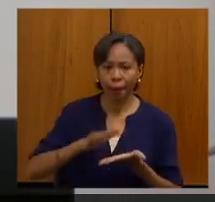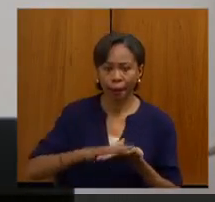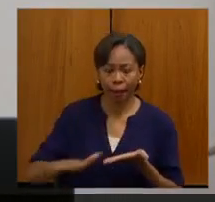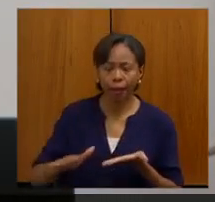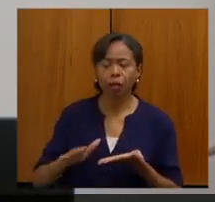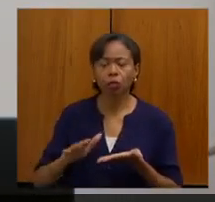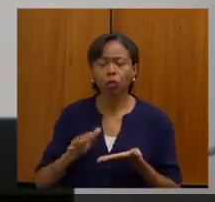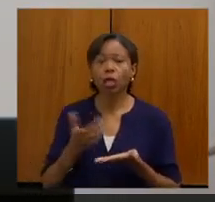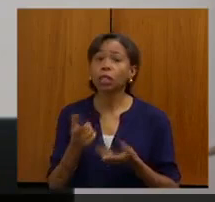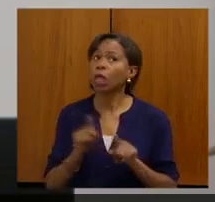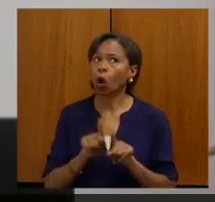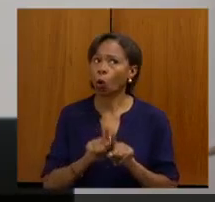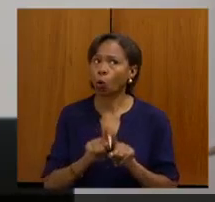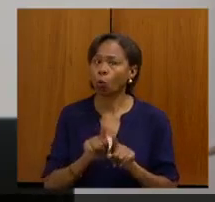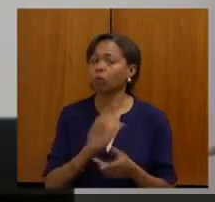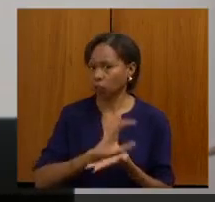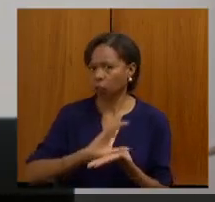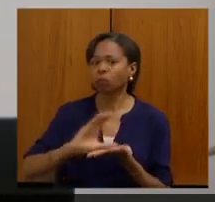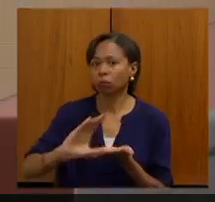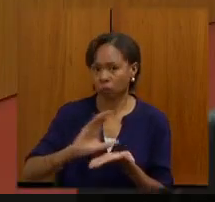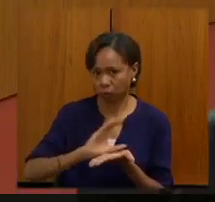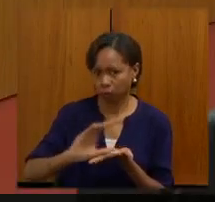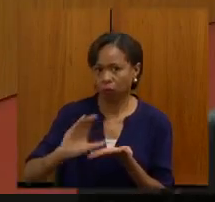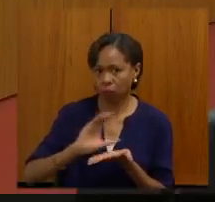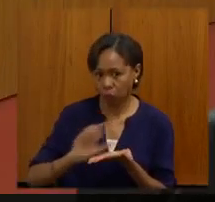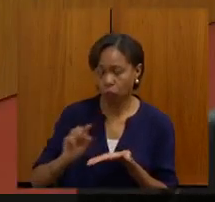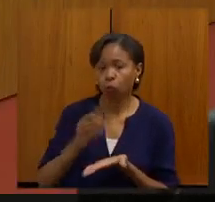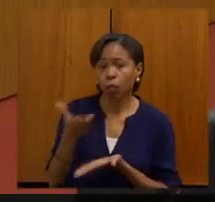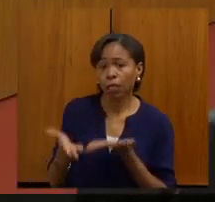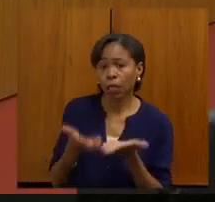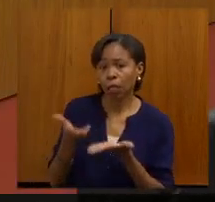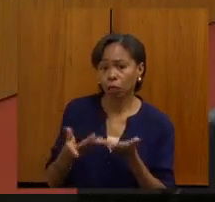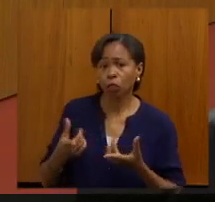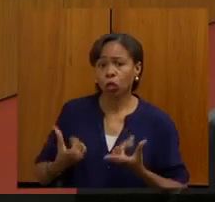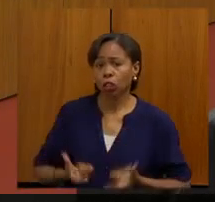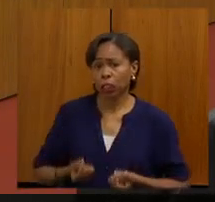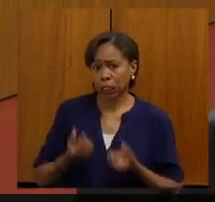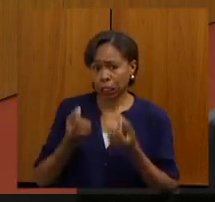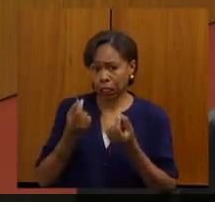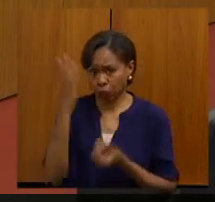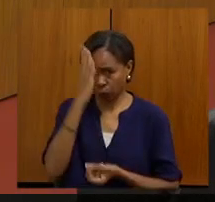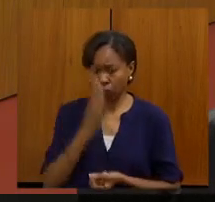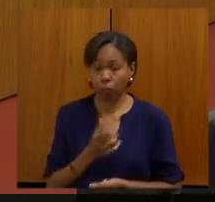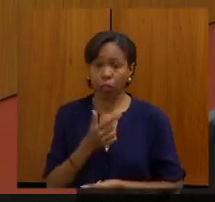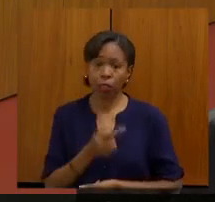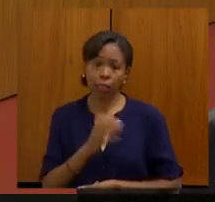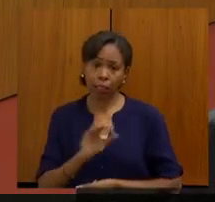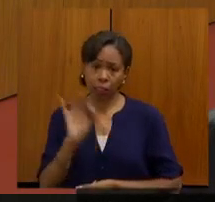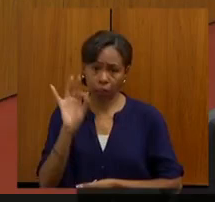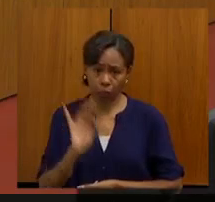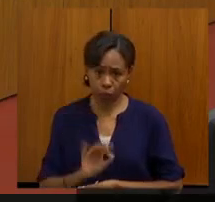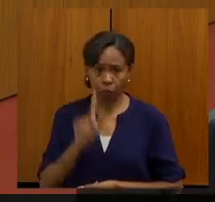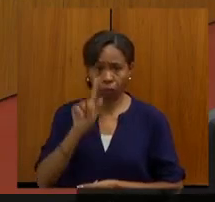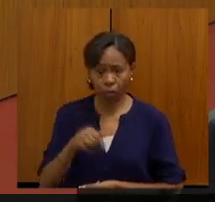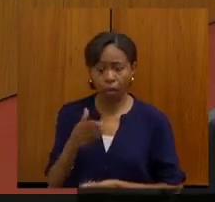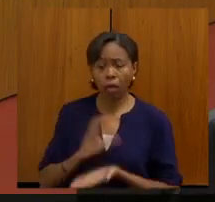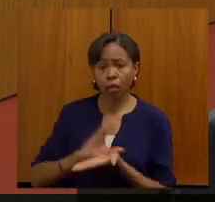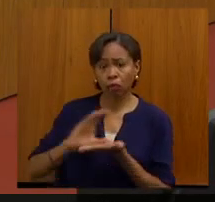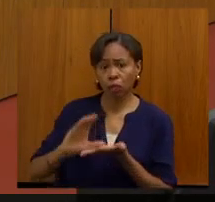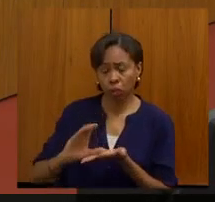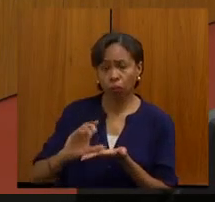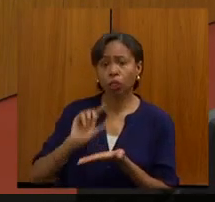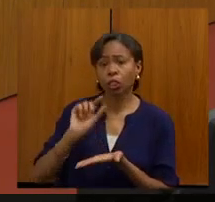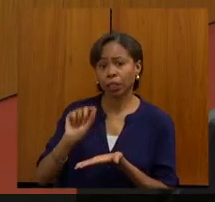Quanto aos investimentos no tratamento do câncer no Brasil, 70% são investimentos em quimioterapia,